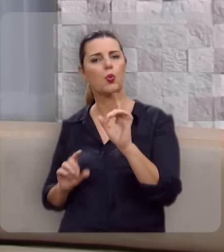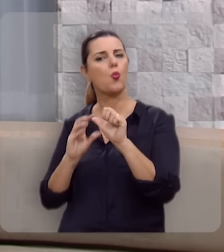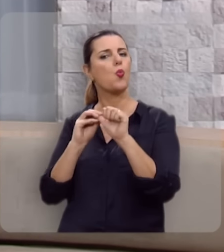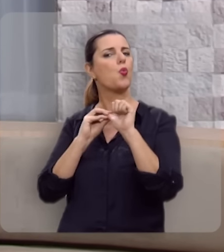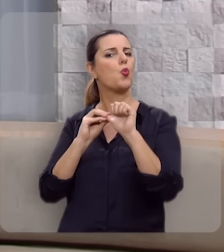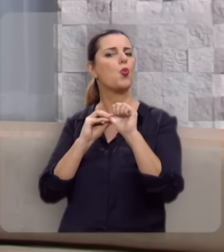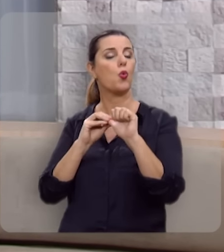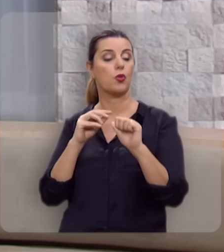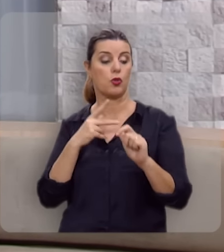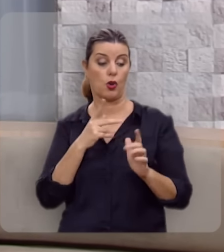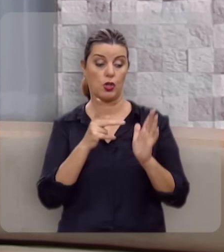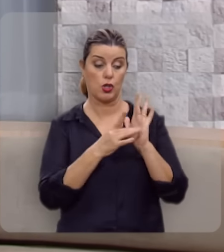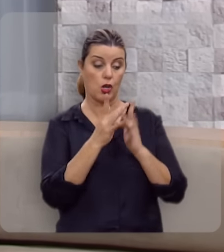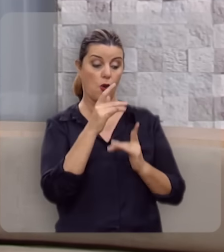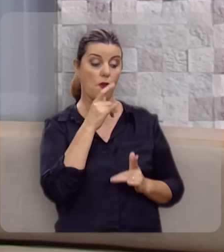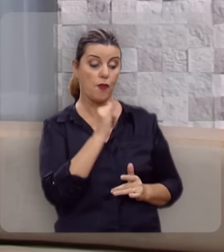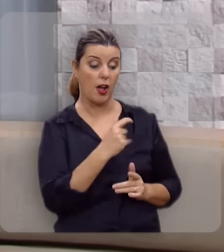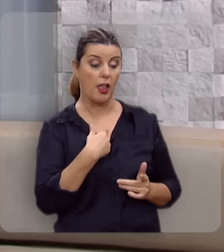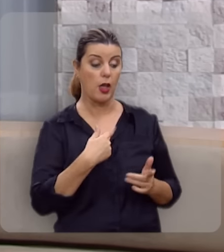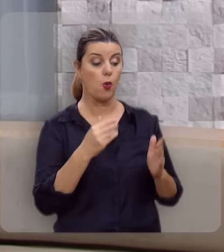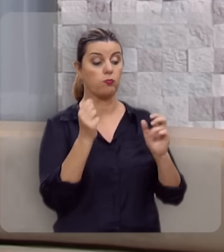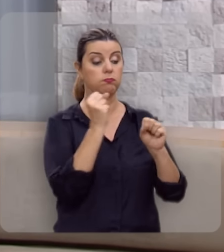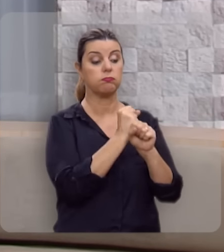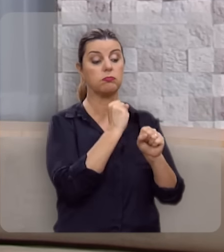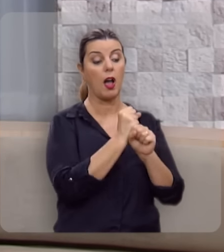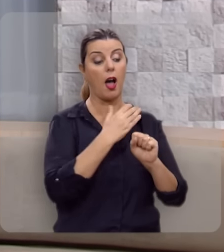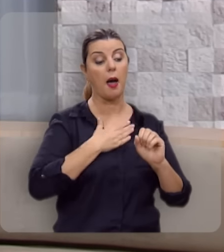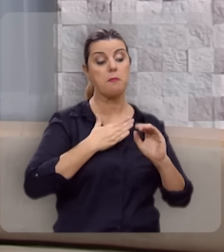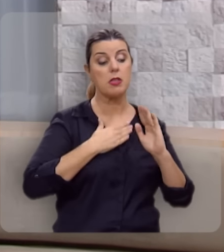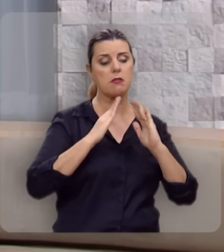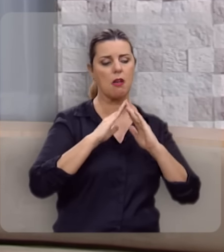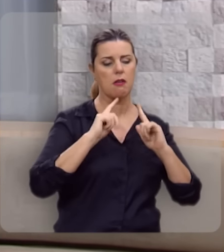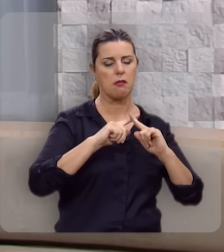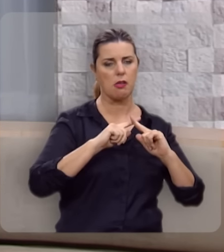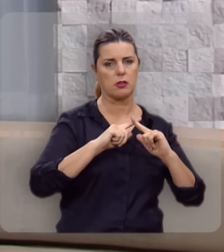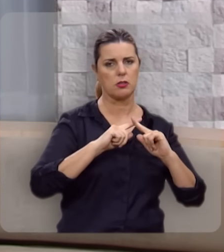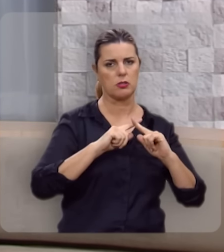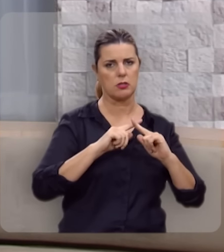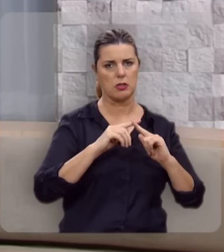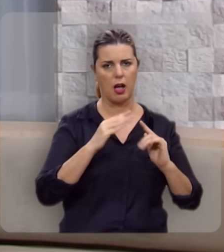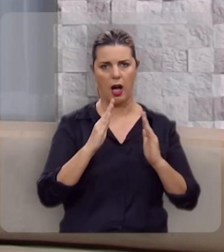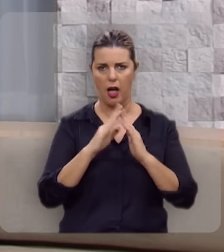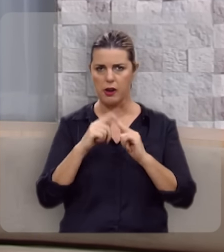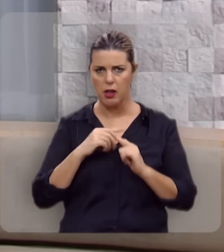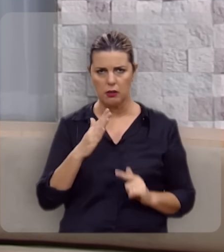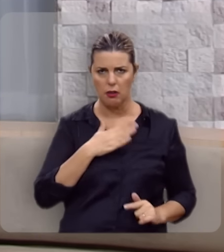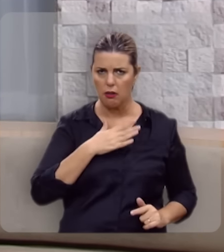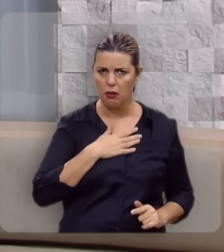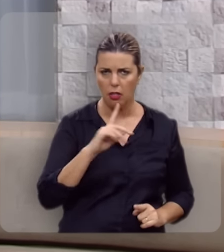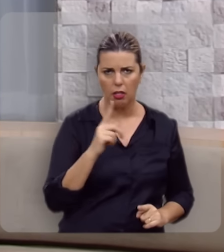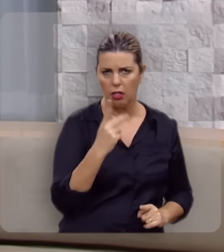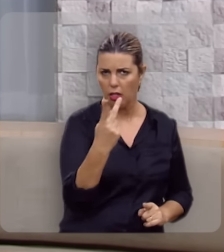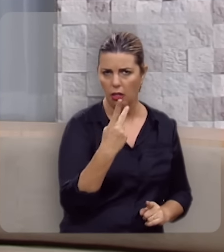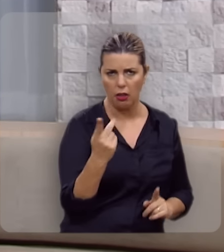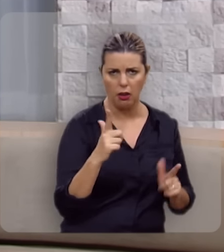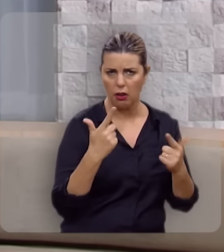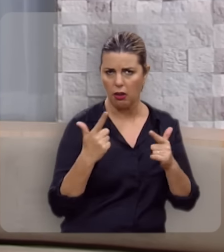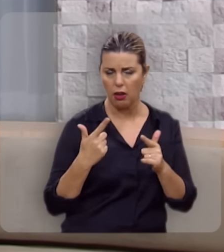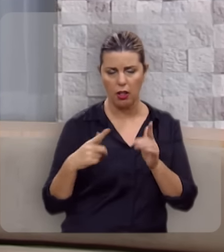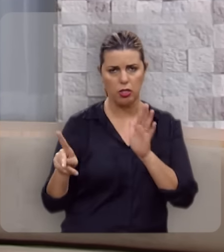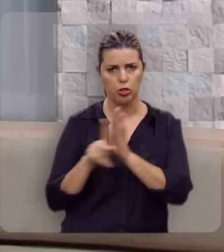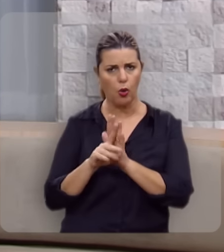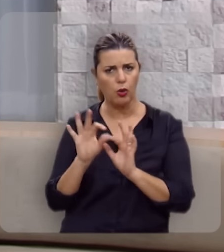de Jesus Cristo. Jesus diz, eu edificarei a minha igreja. A igreja não é sua, não é minha, não é nossa.